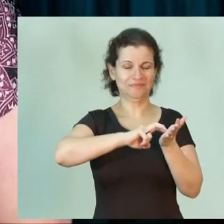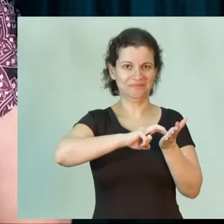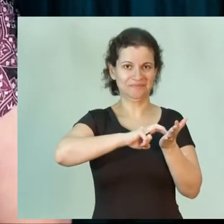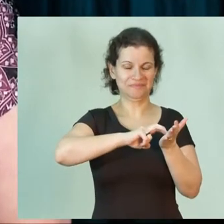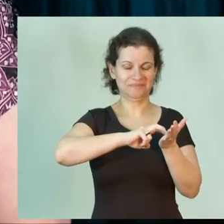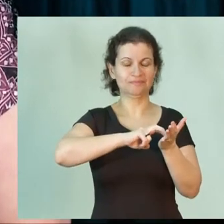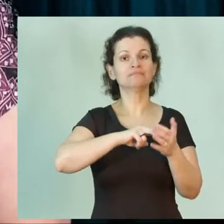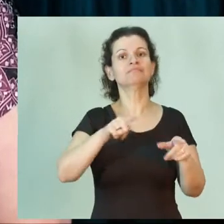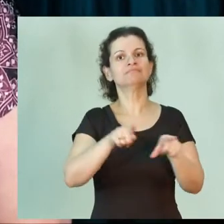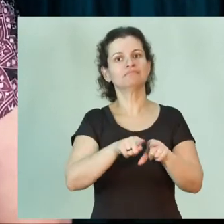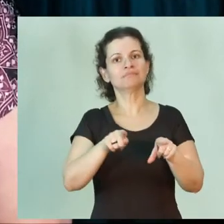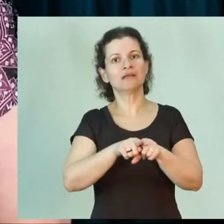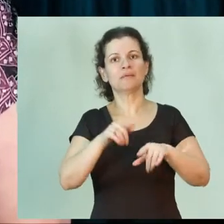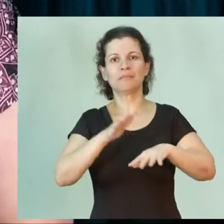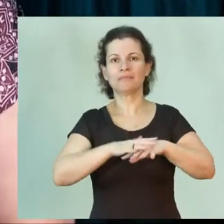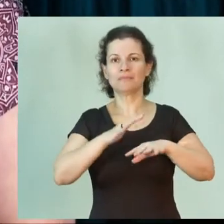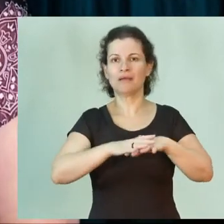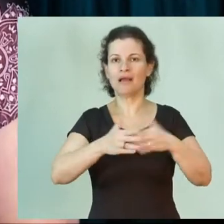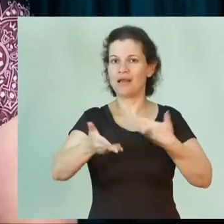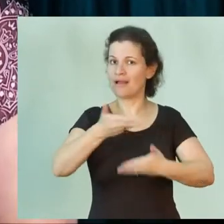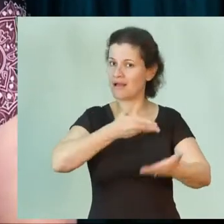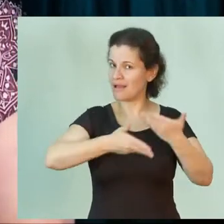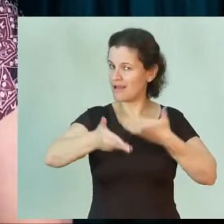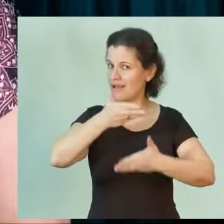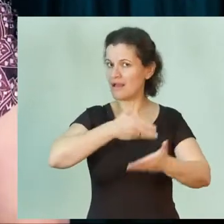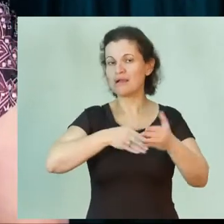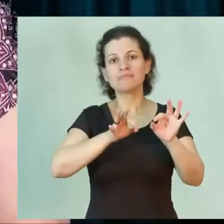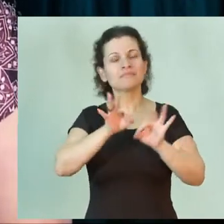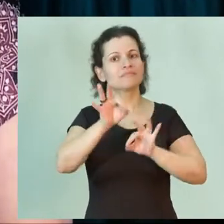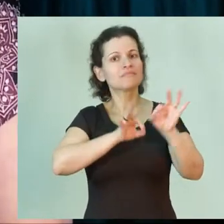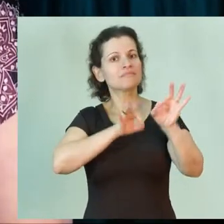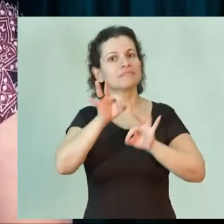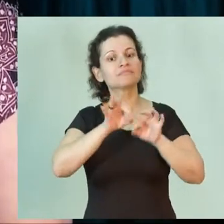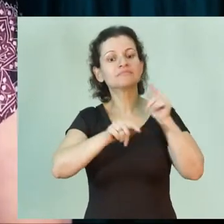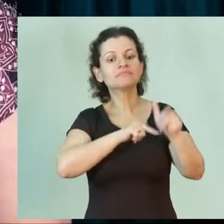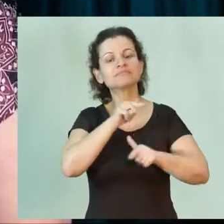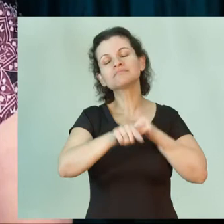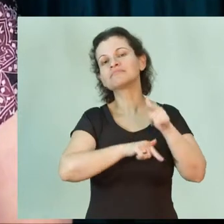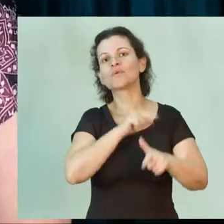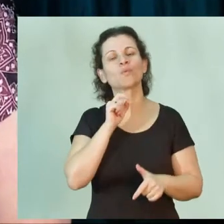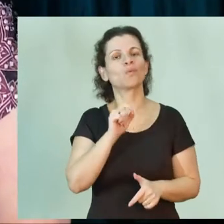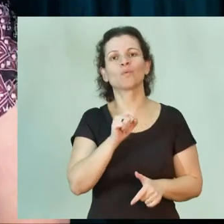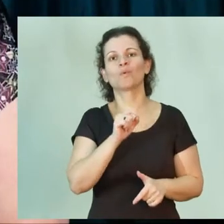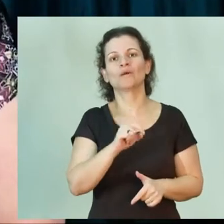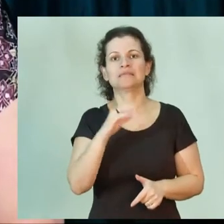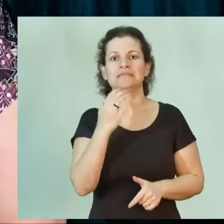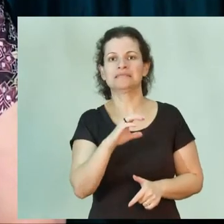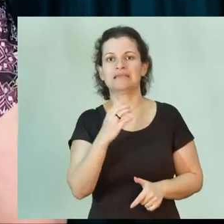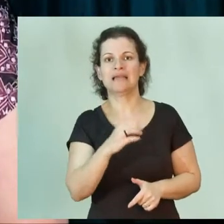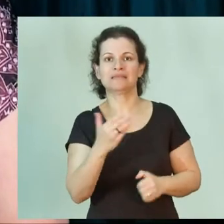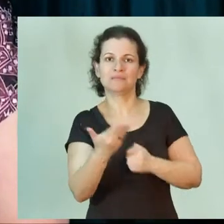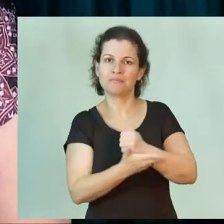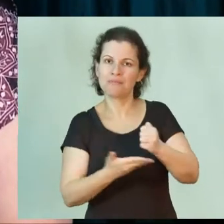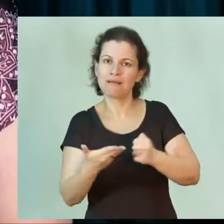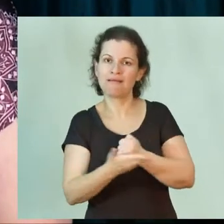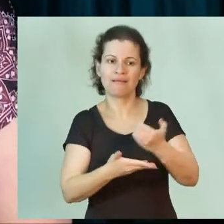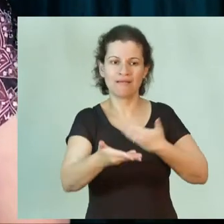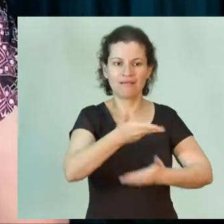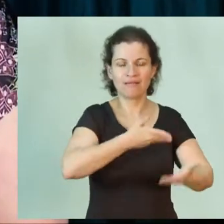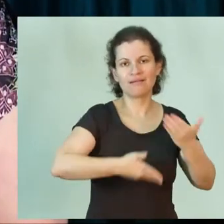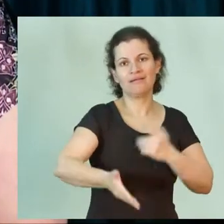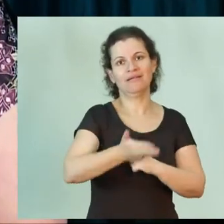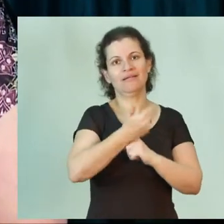E o Matemática Aplicada, ele é preparado para atuar em Ciências Básicas, Aplicadas,